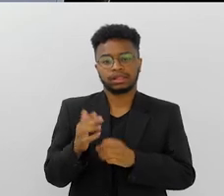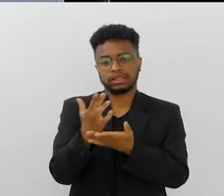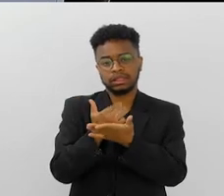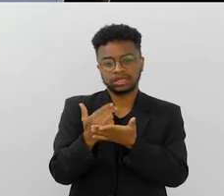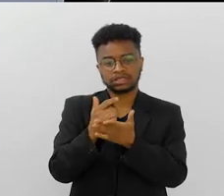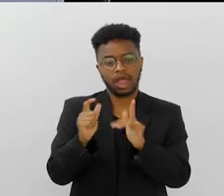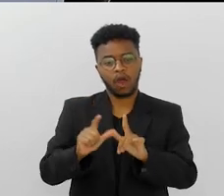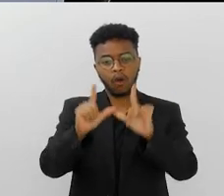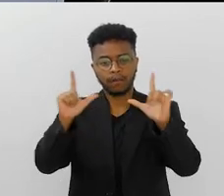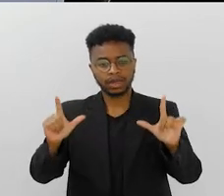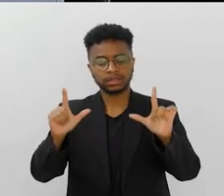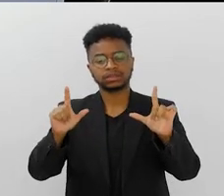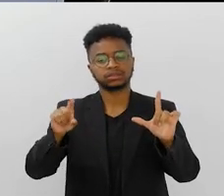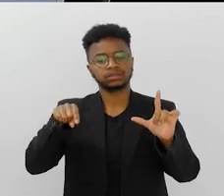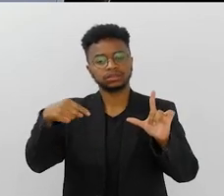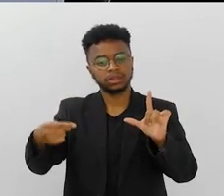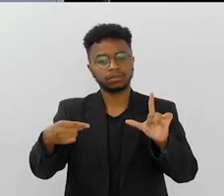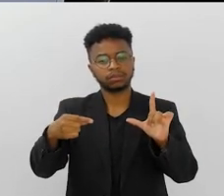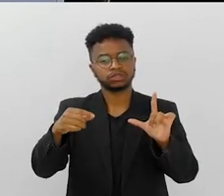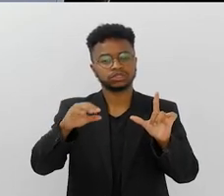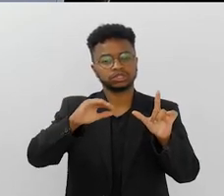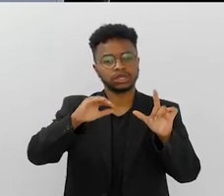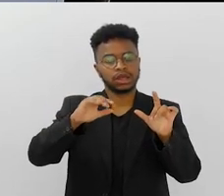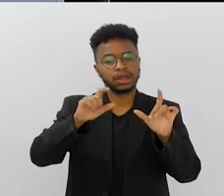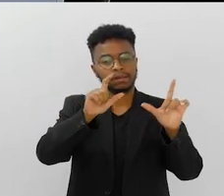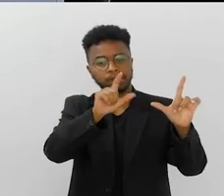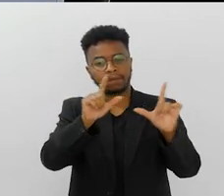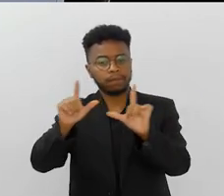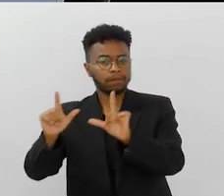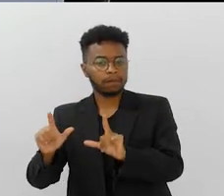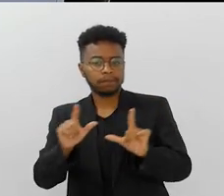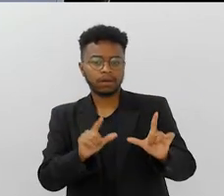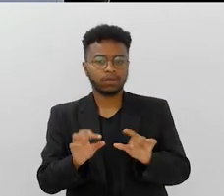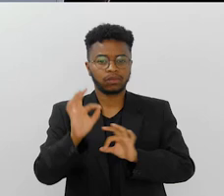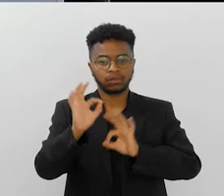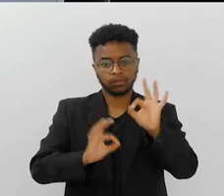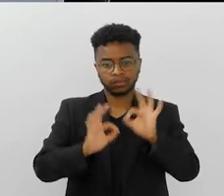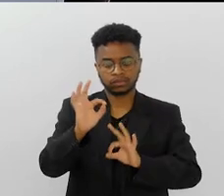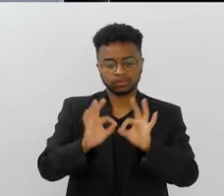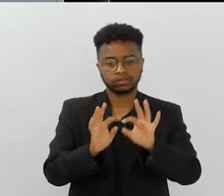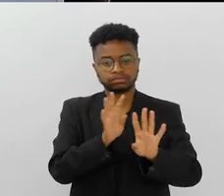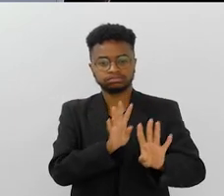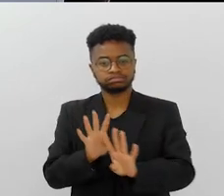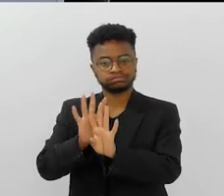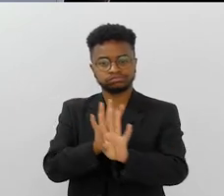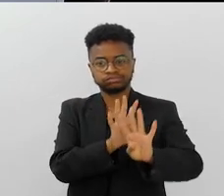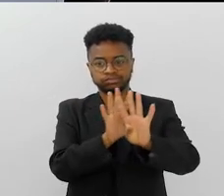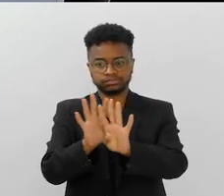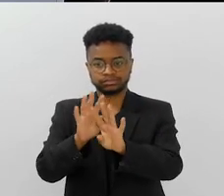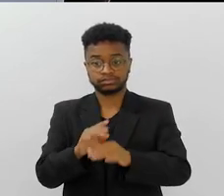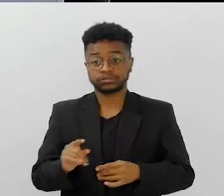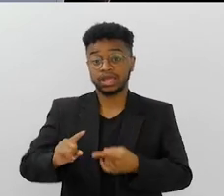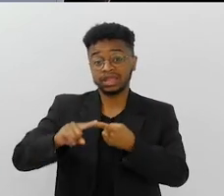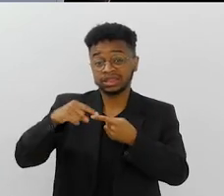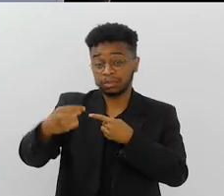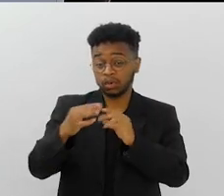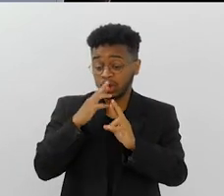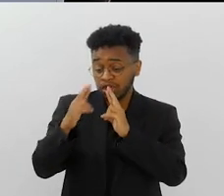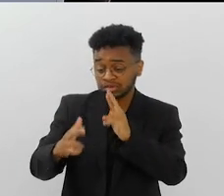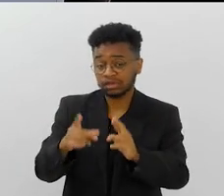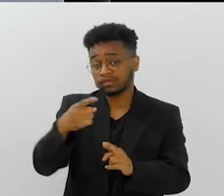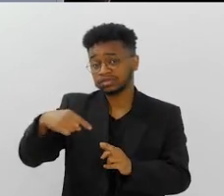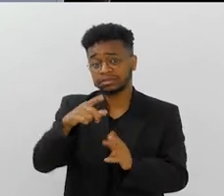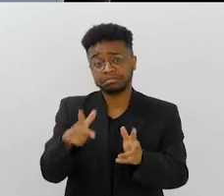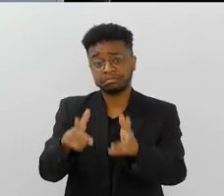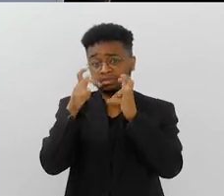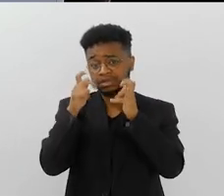estampa, aumenta e fragmenta durante a aula, em todo o cortejo da passagem da aula. E você só vai entender na hora